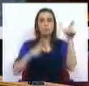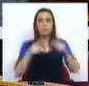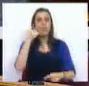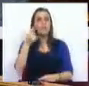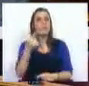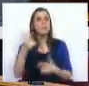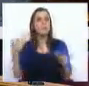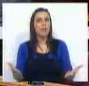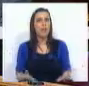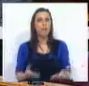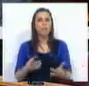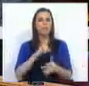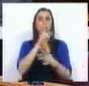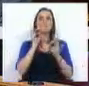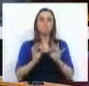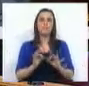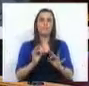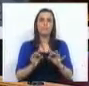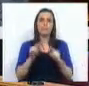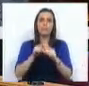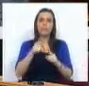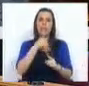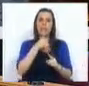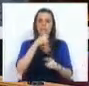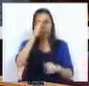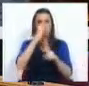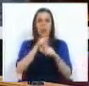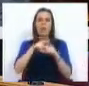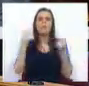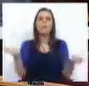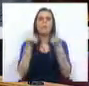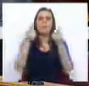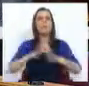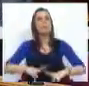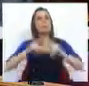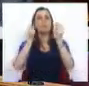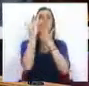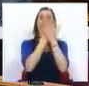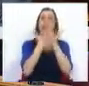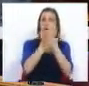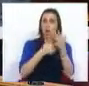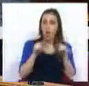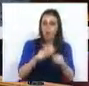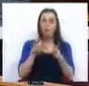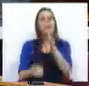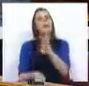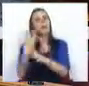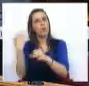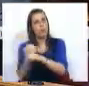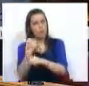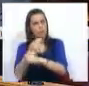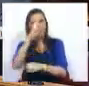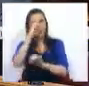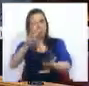particular constitui um dos fatores determinantes para a promoção do crescimento económico para a criação do emprego